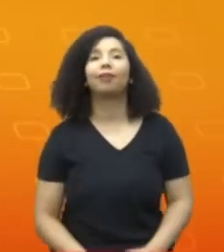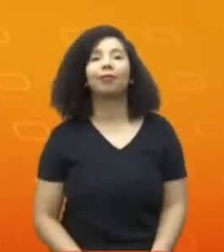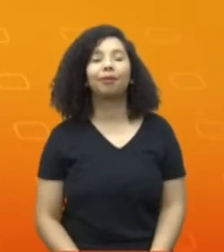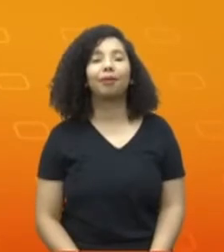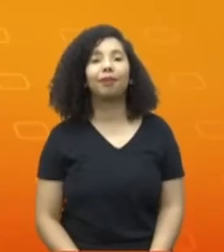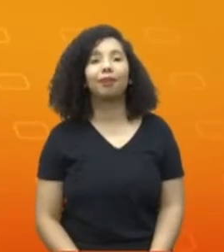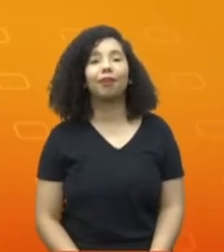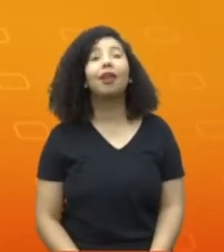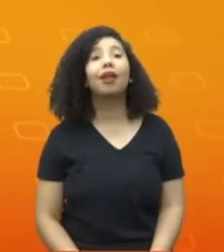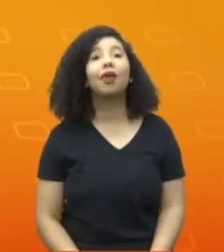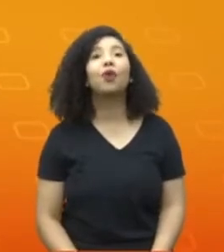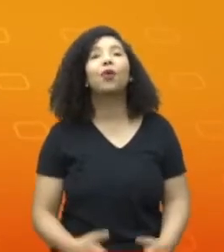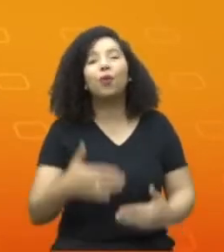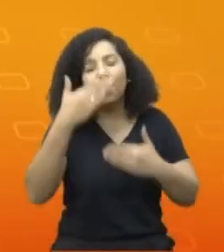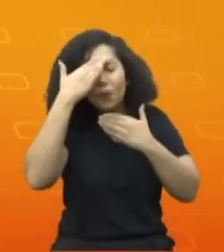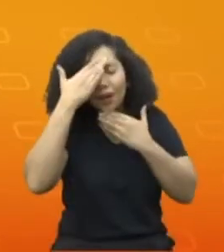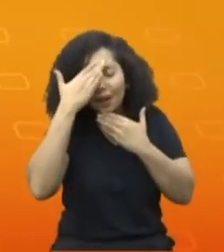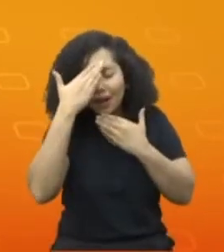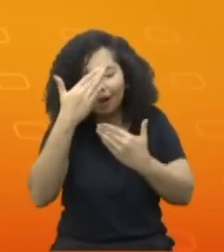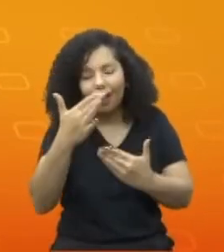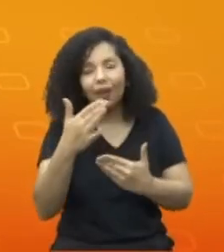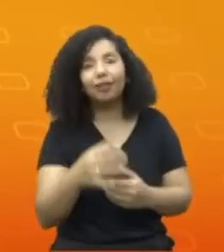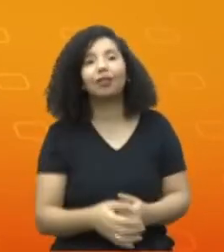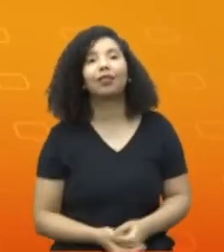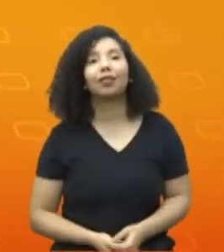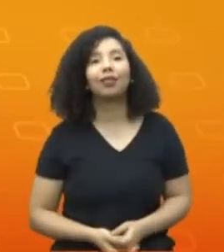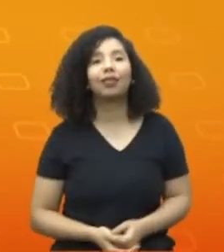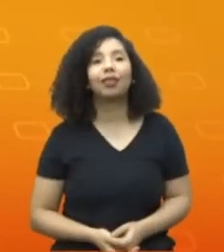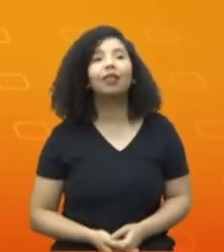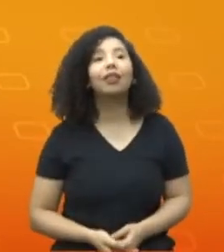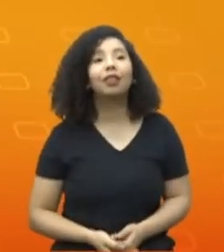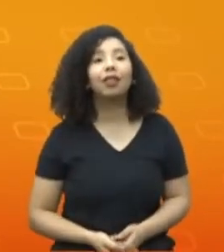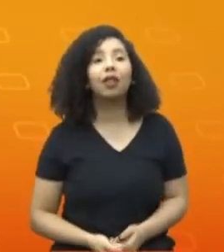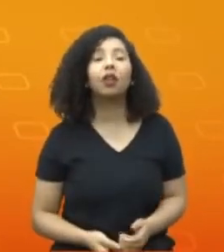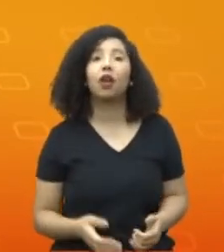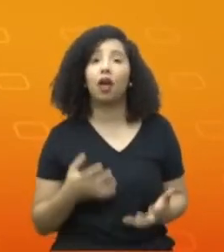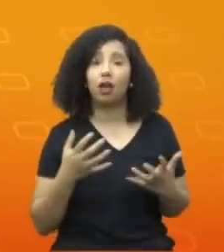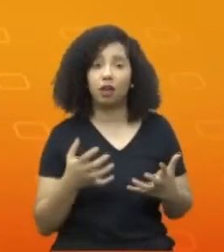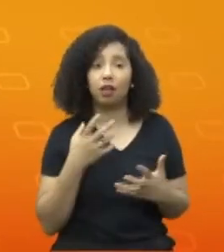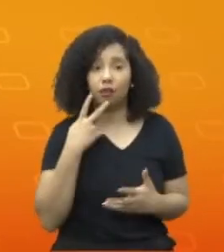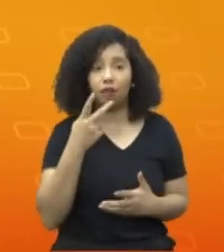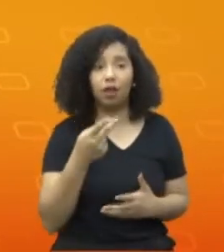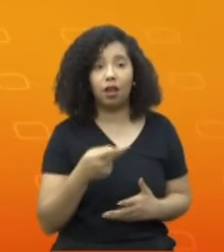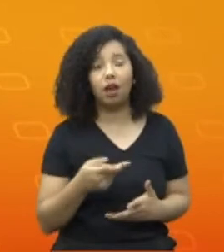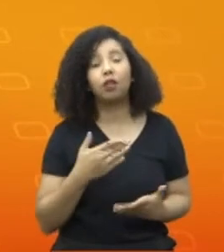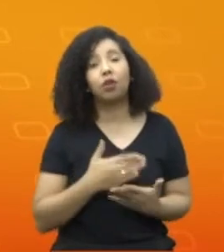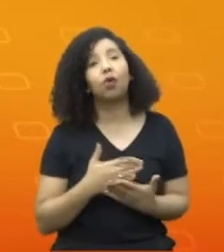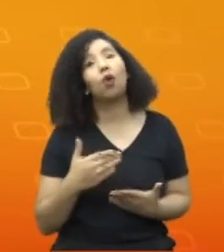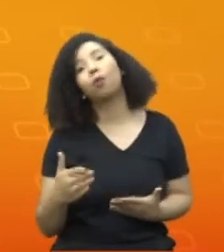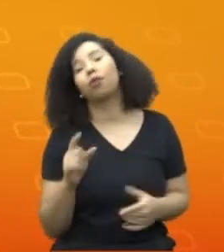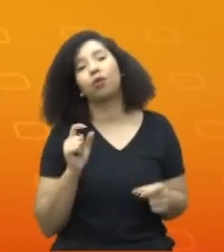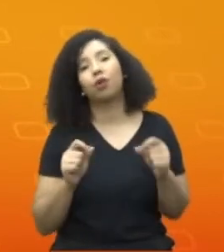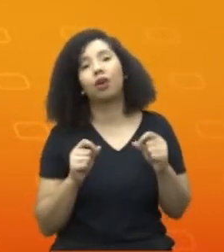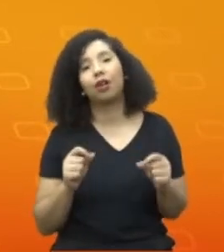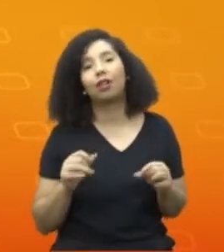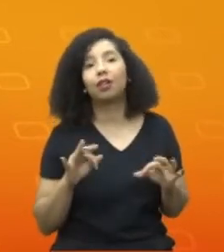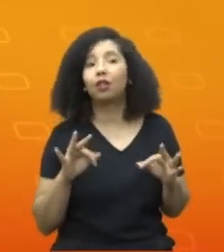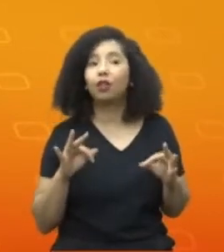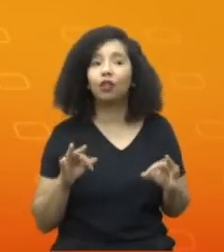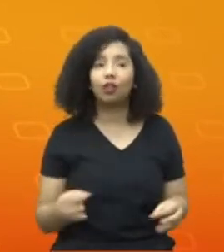Obrigado, Fini. Dizer inicialmente que tudo isso não é mérito